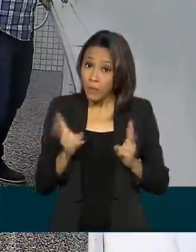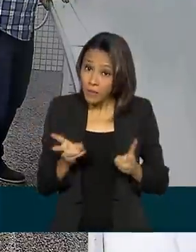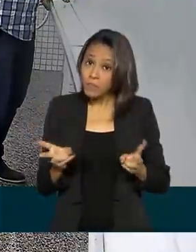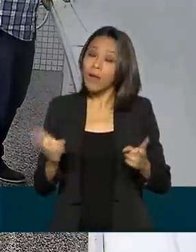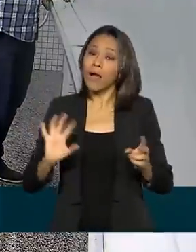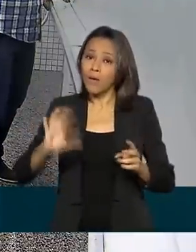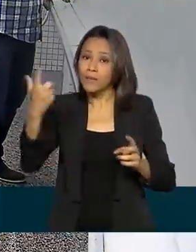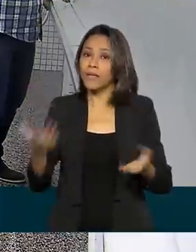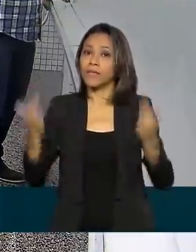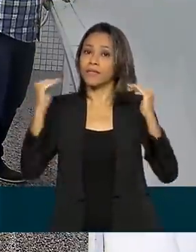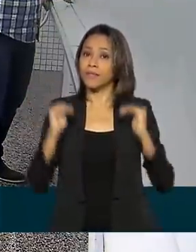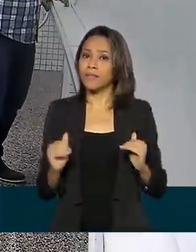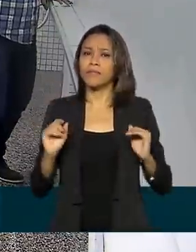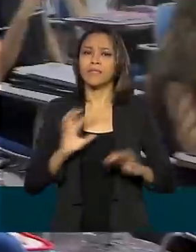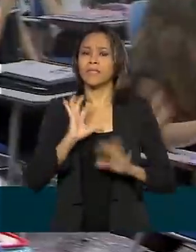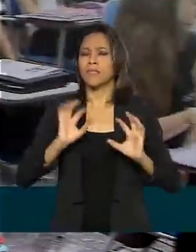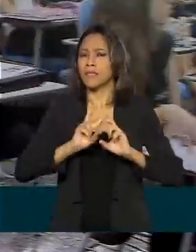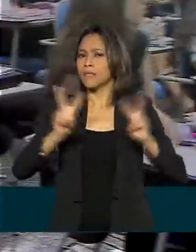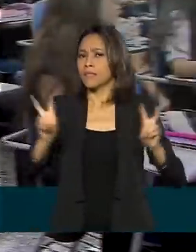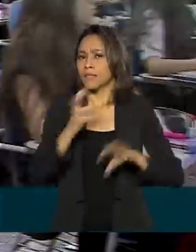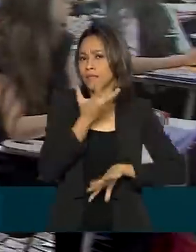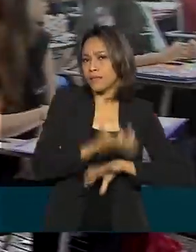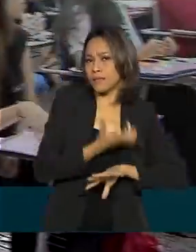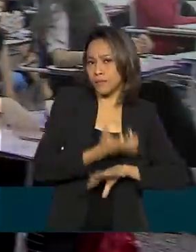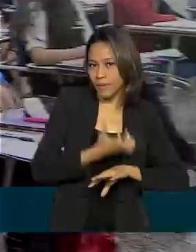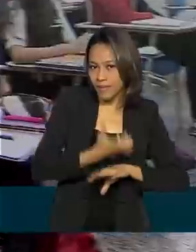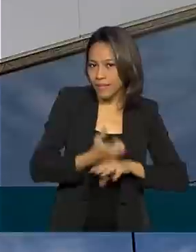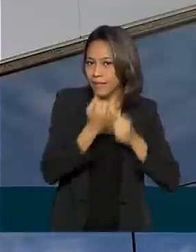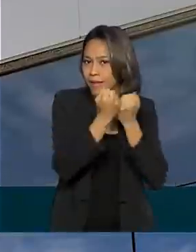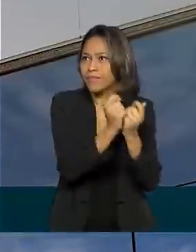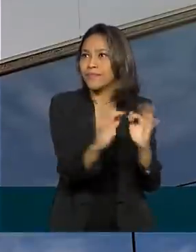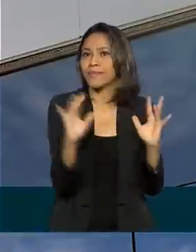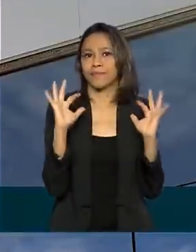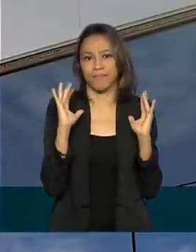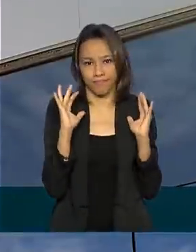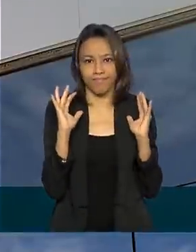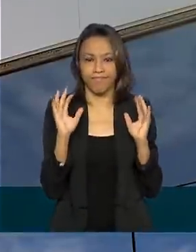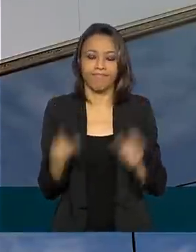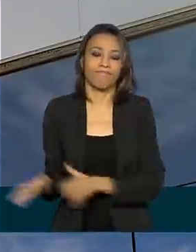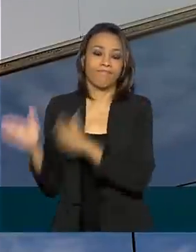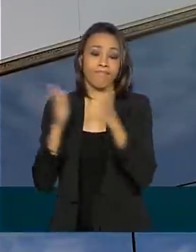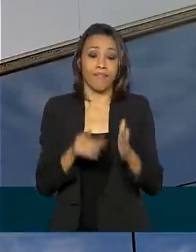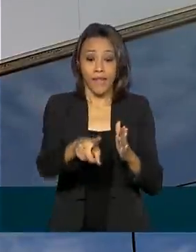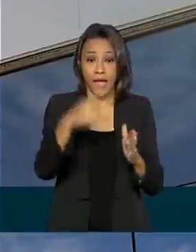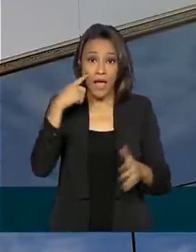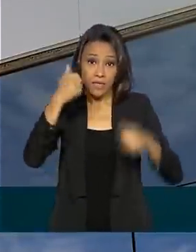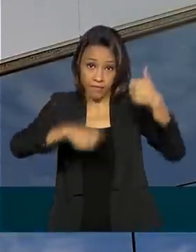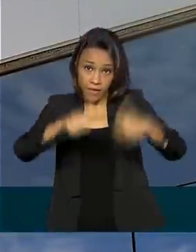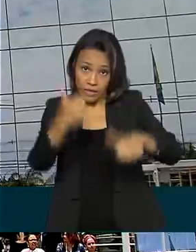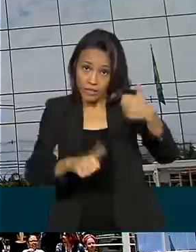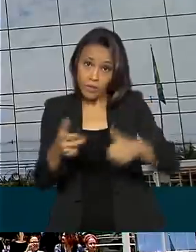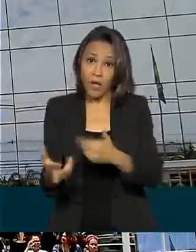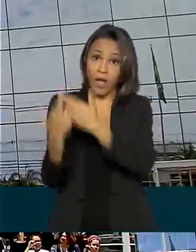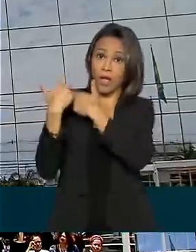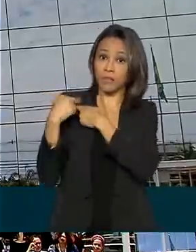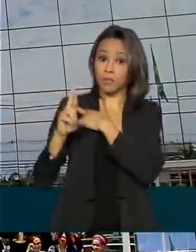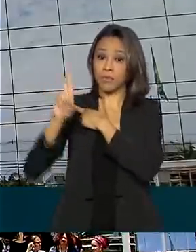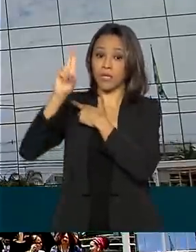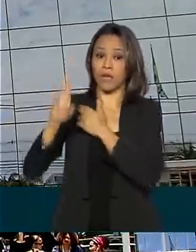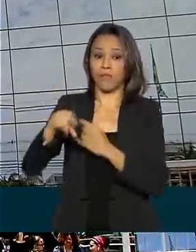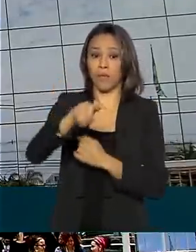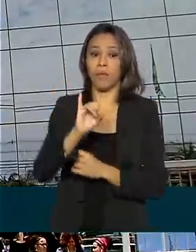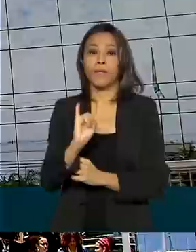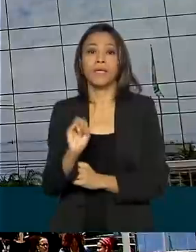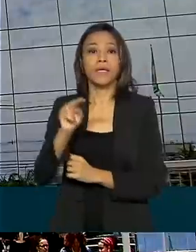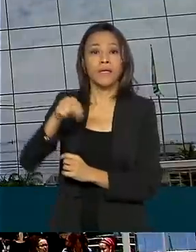quando se trata da disciplina ciências da natureza. A avaliação foi realizada pelo INEP por meio de